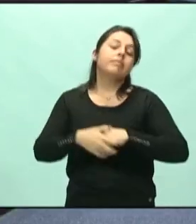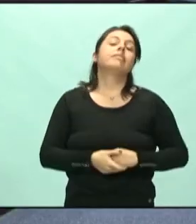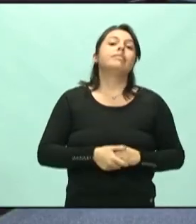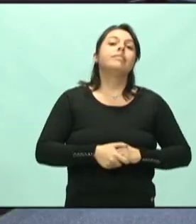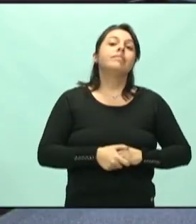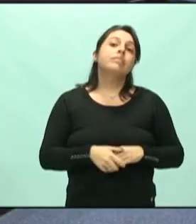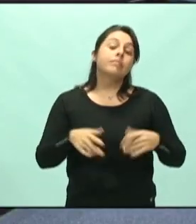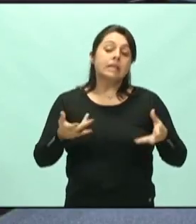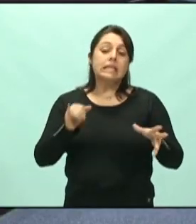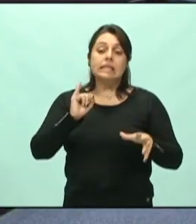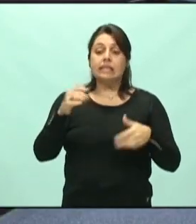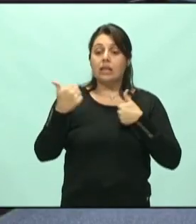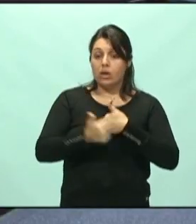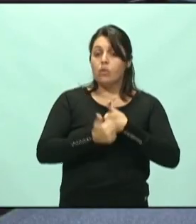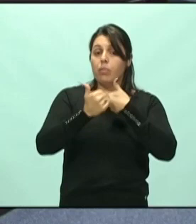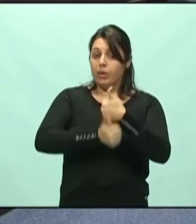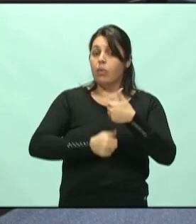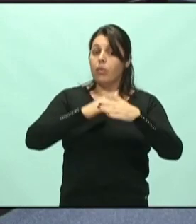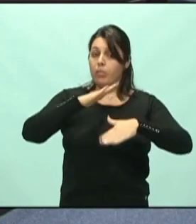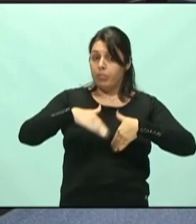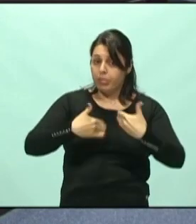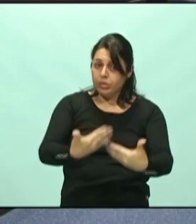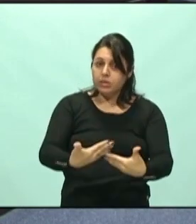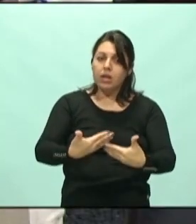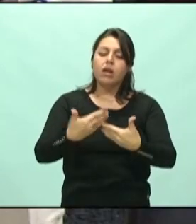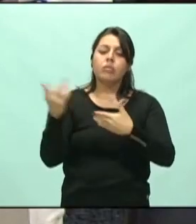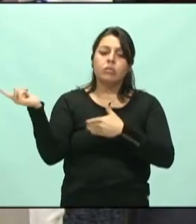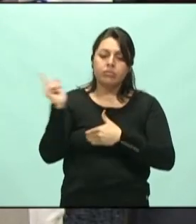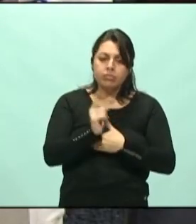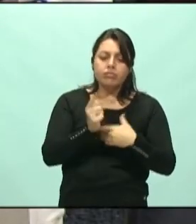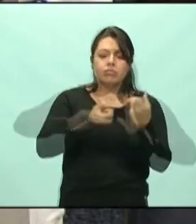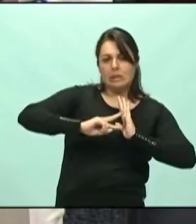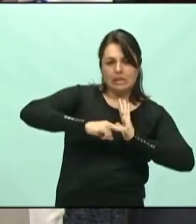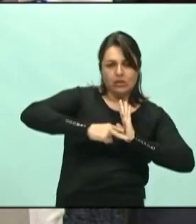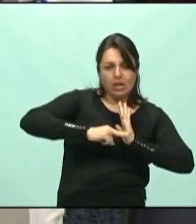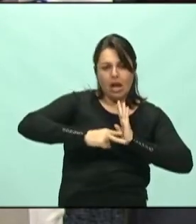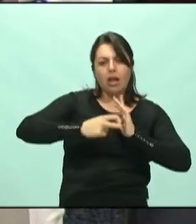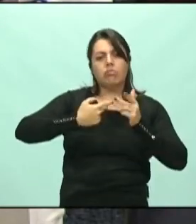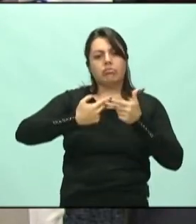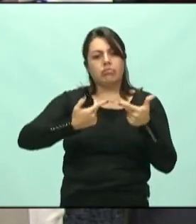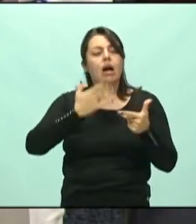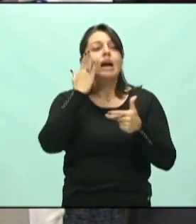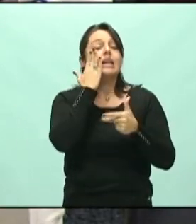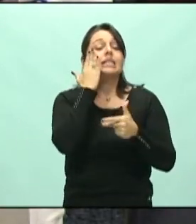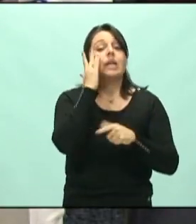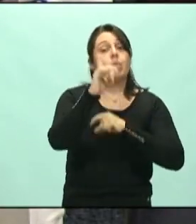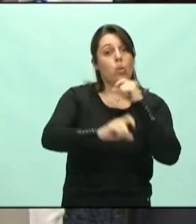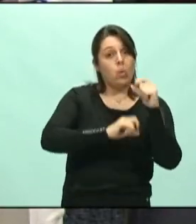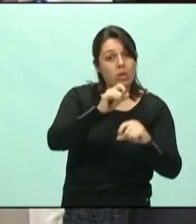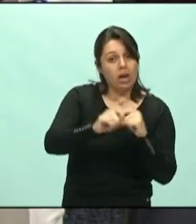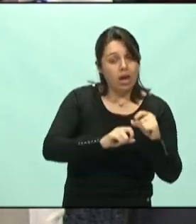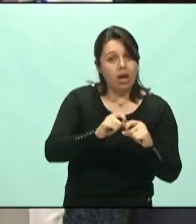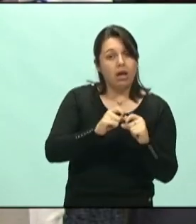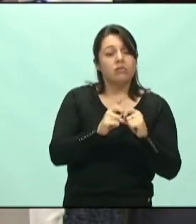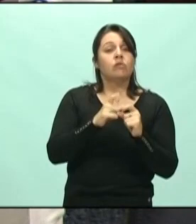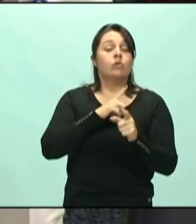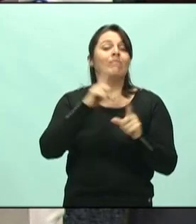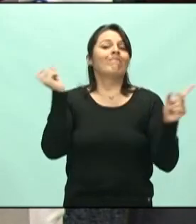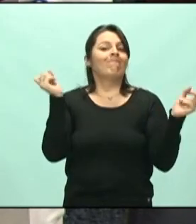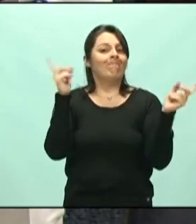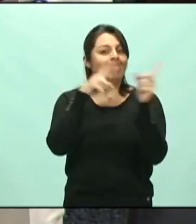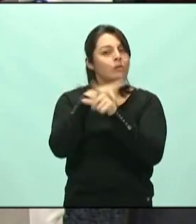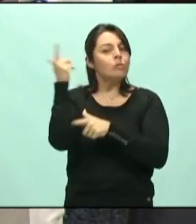sentido. Quem acompanhou todo esse processo para trazer os veículos para Santa Catarina, sabe o quanto que foi apertado